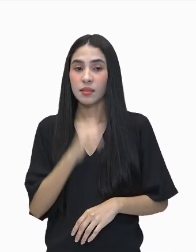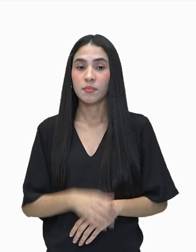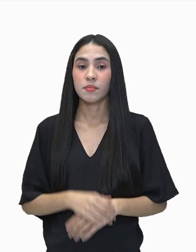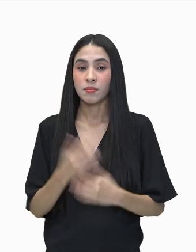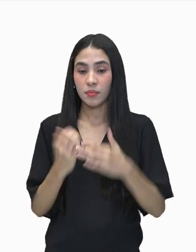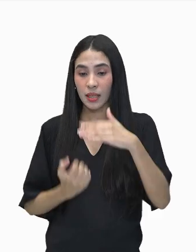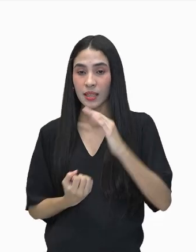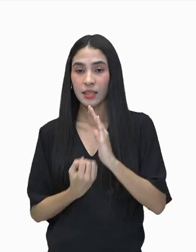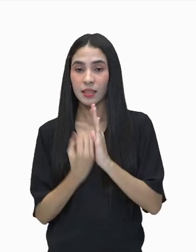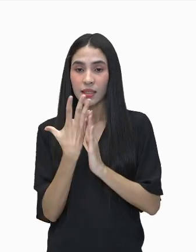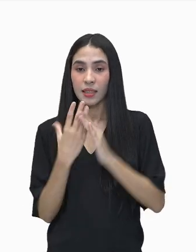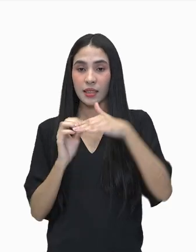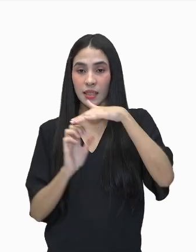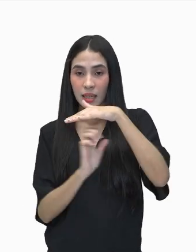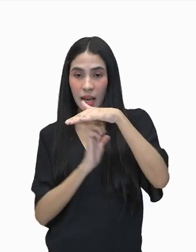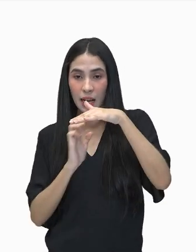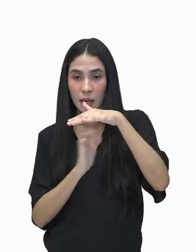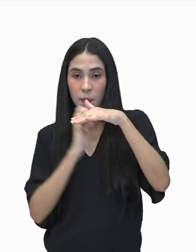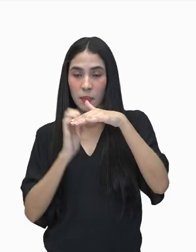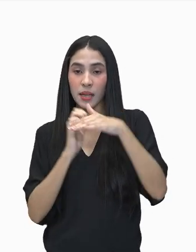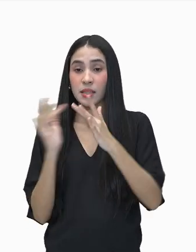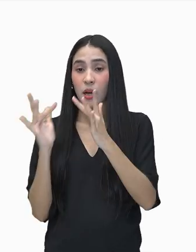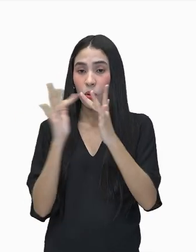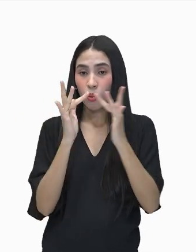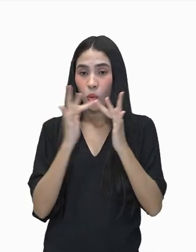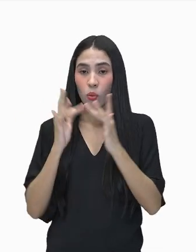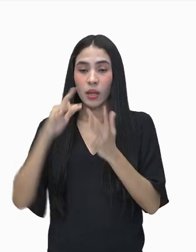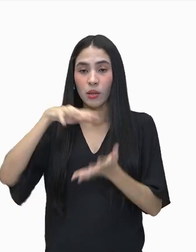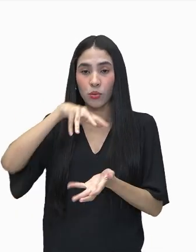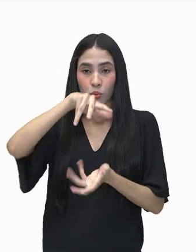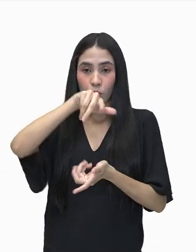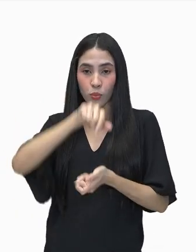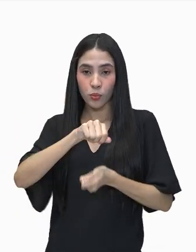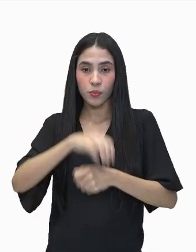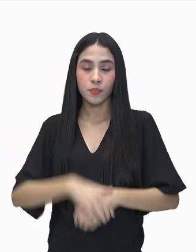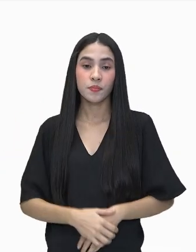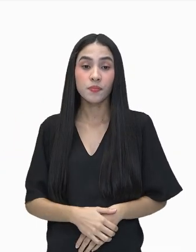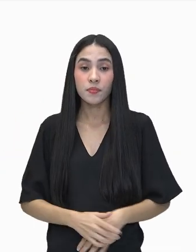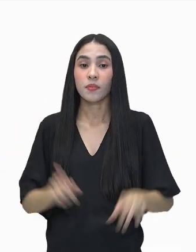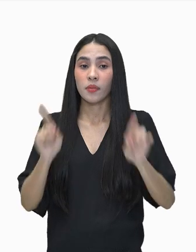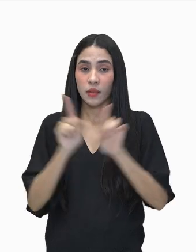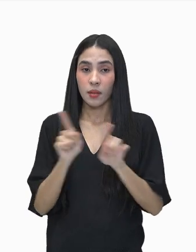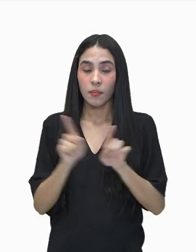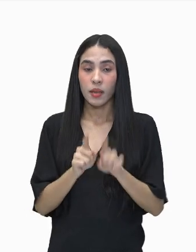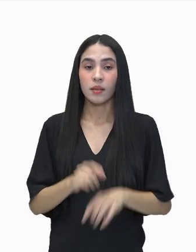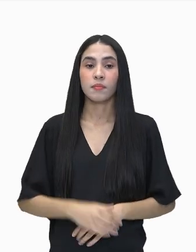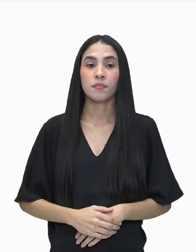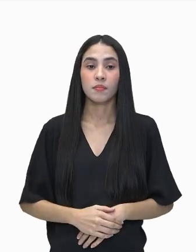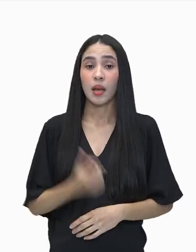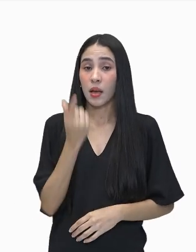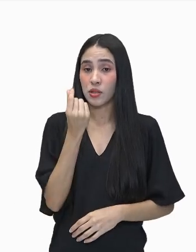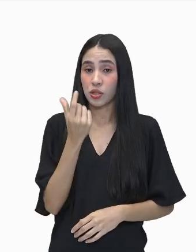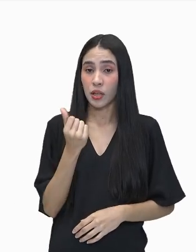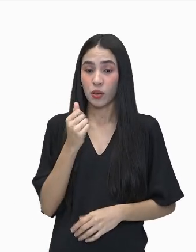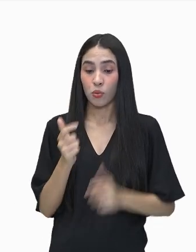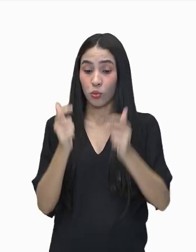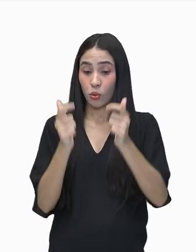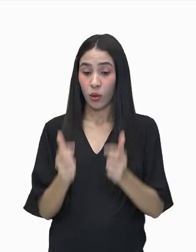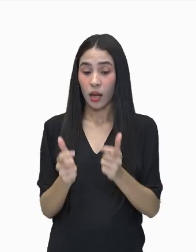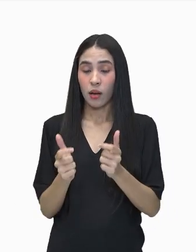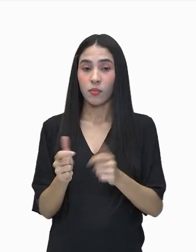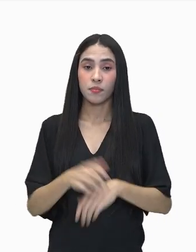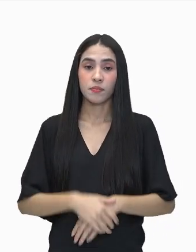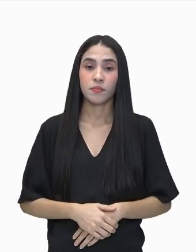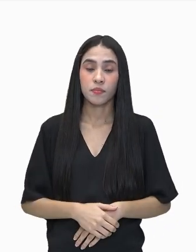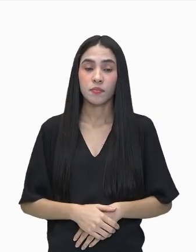indústria no mundo globalizado. Nós temos também o custo do terreno. E aí é